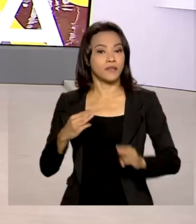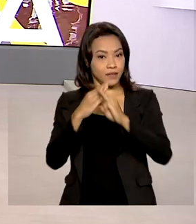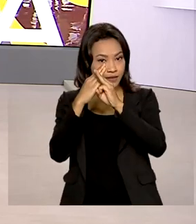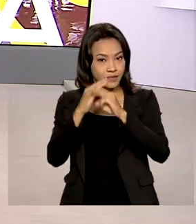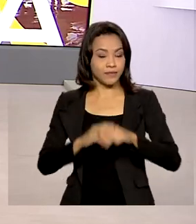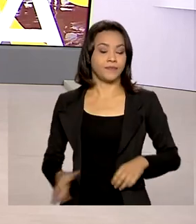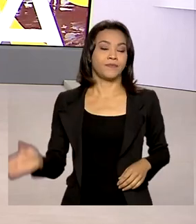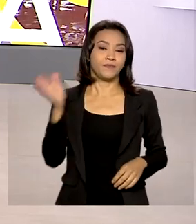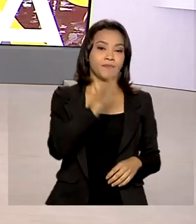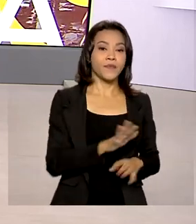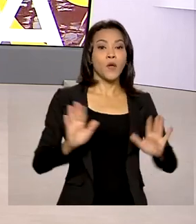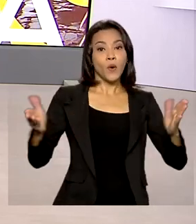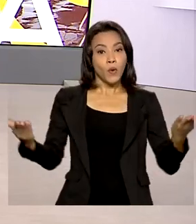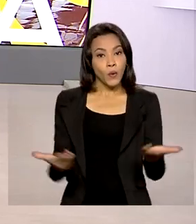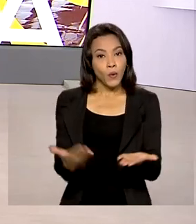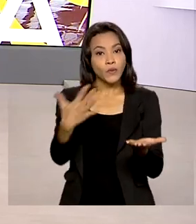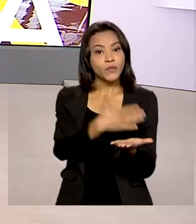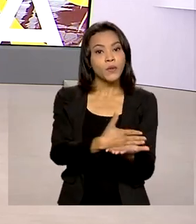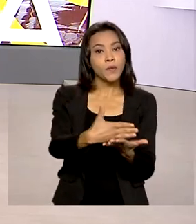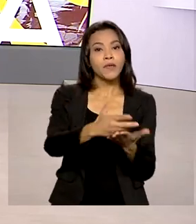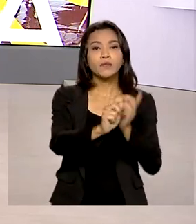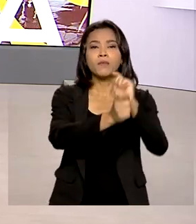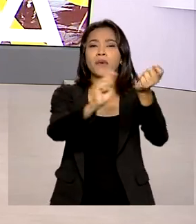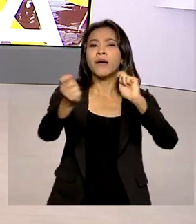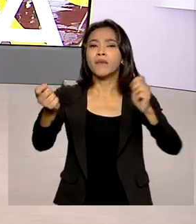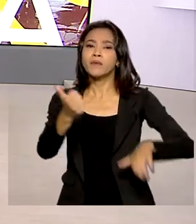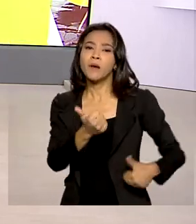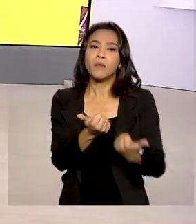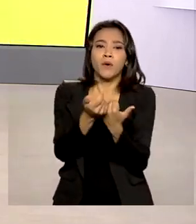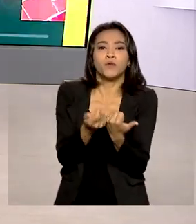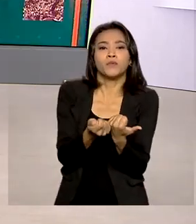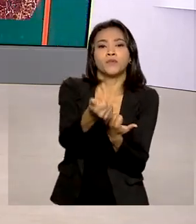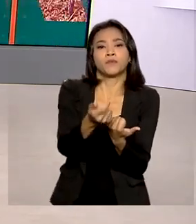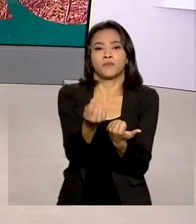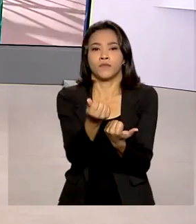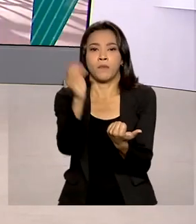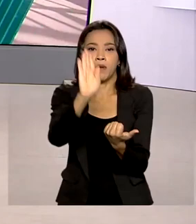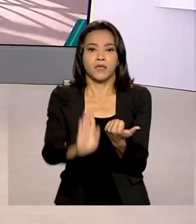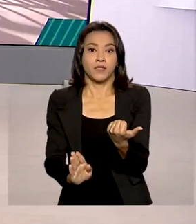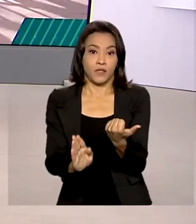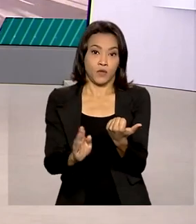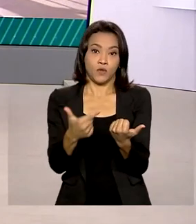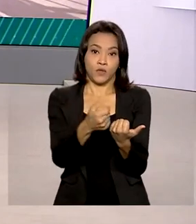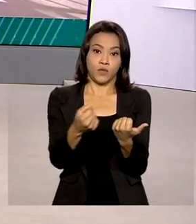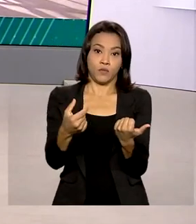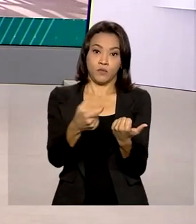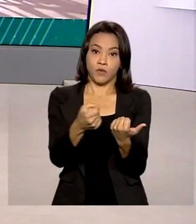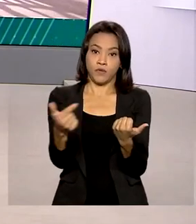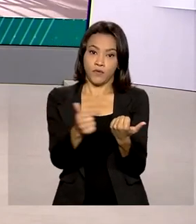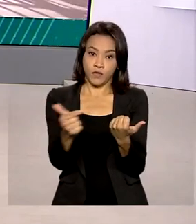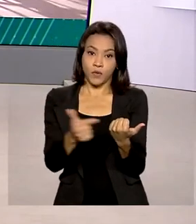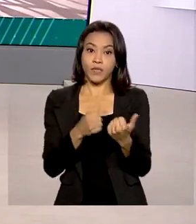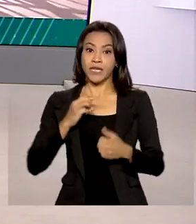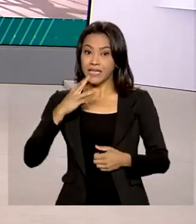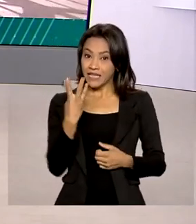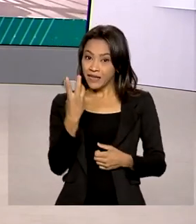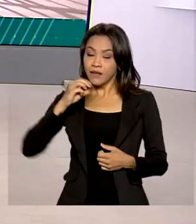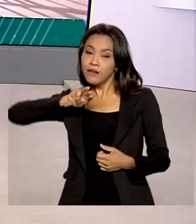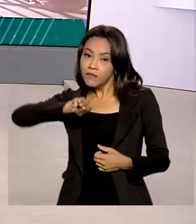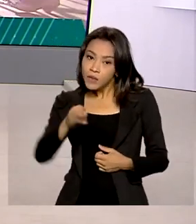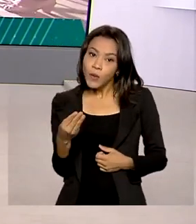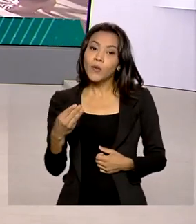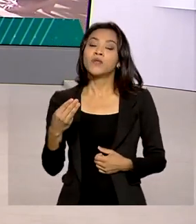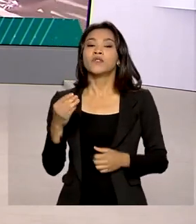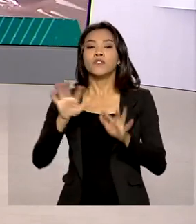E começa hoje o pagamento do Auxílio Brasil de 2022. Cerca de 3 milhões de famílias foram incluídas no benefício